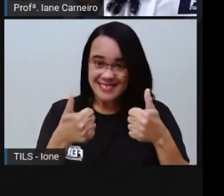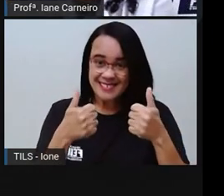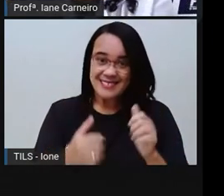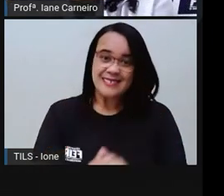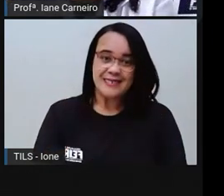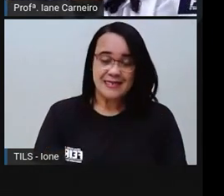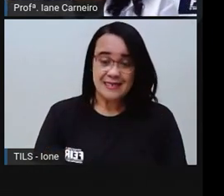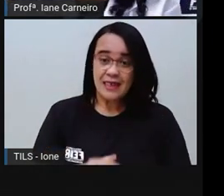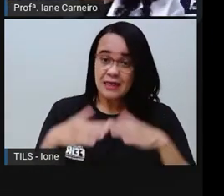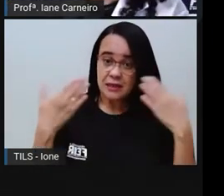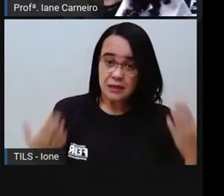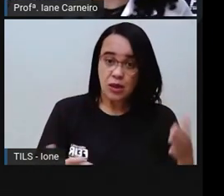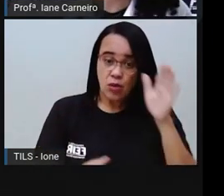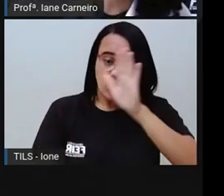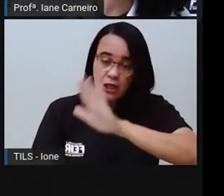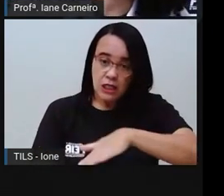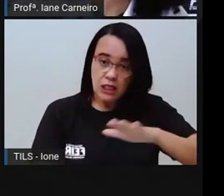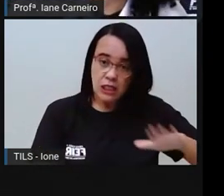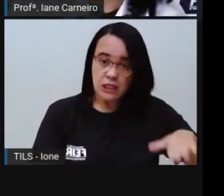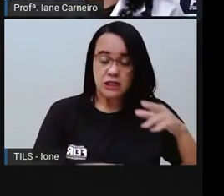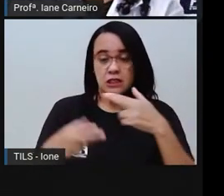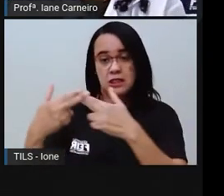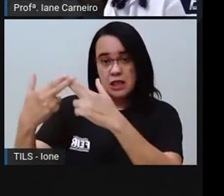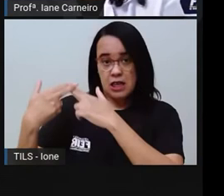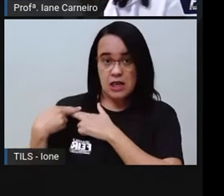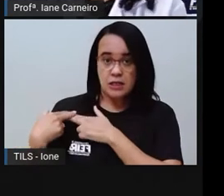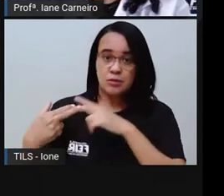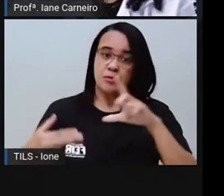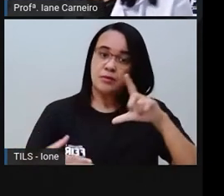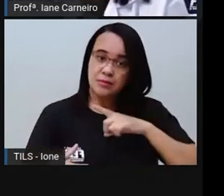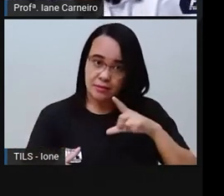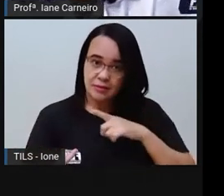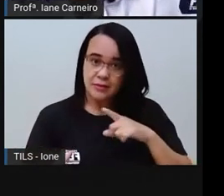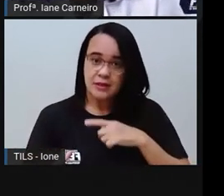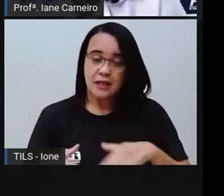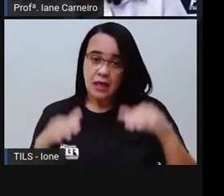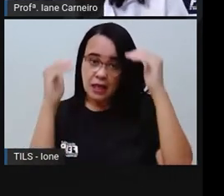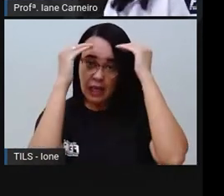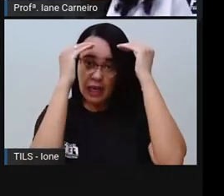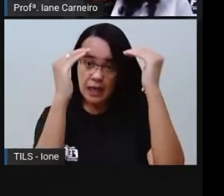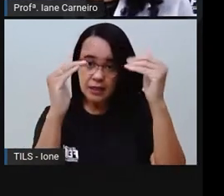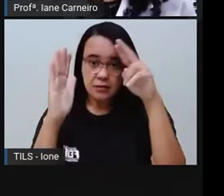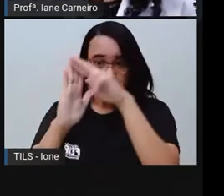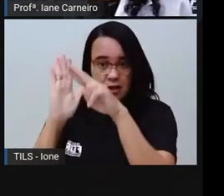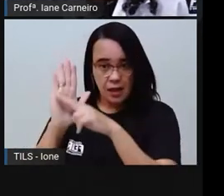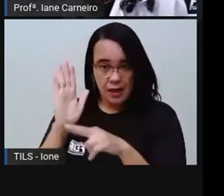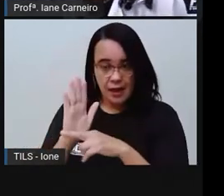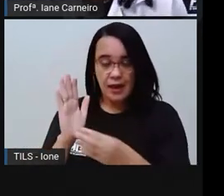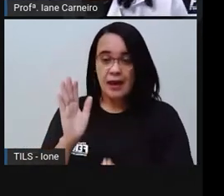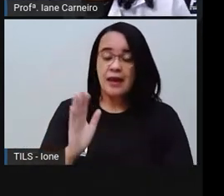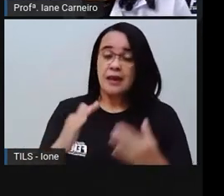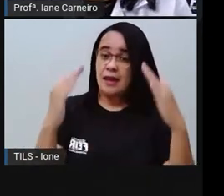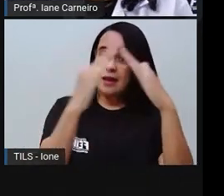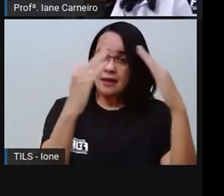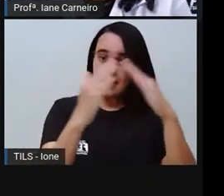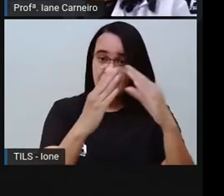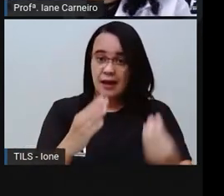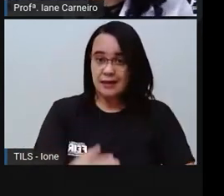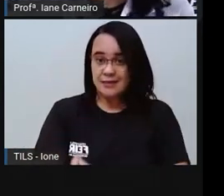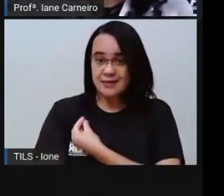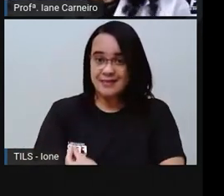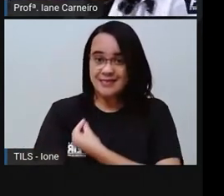responsabilidades e respeitar as regras de convivência da família, né? Porque, apesar de serem